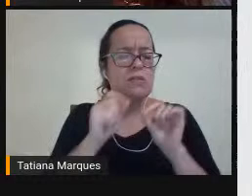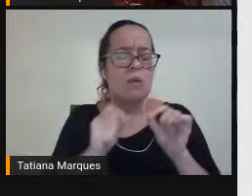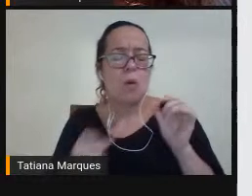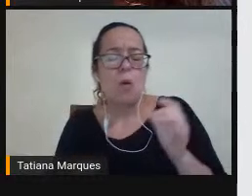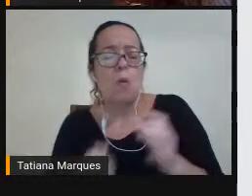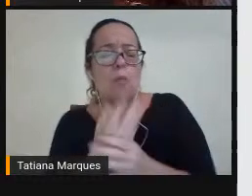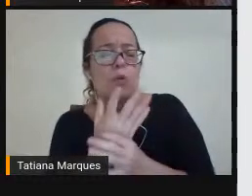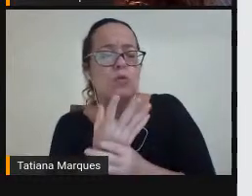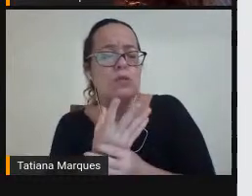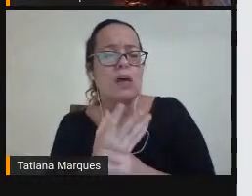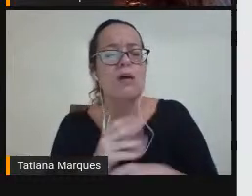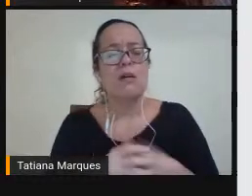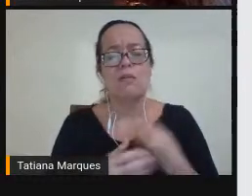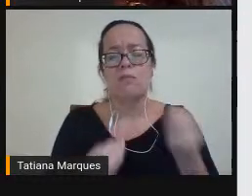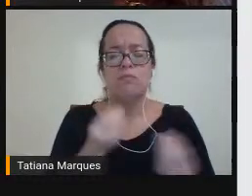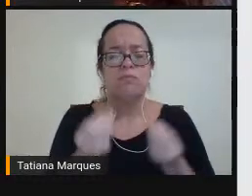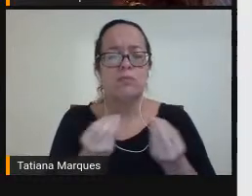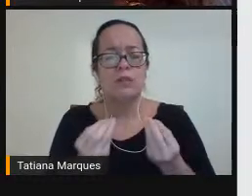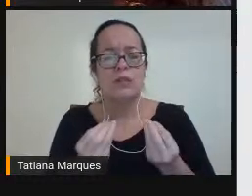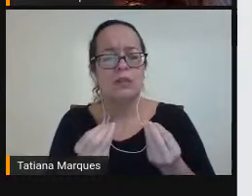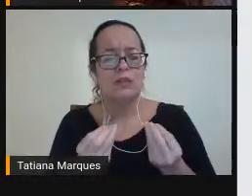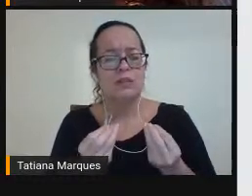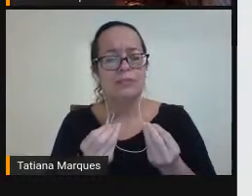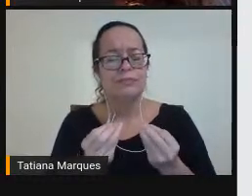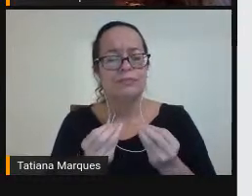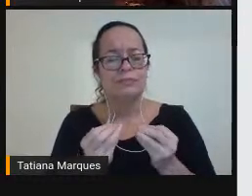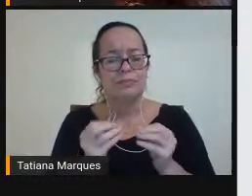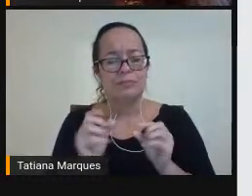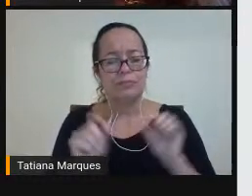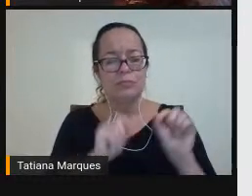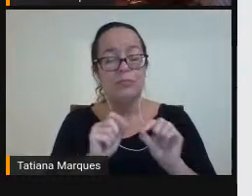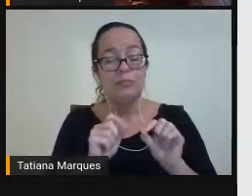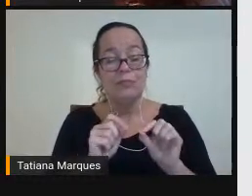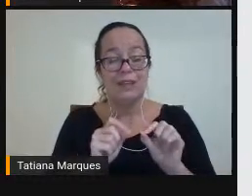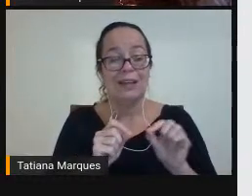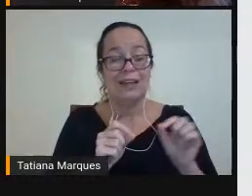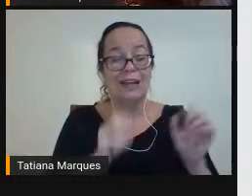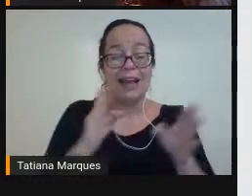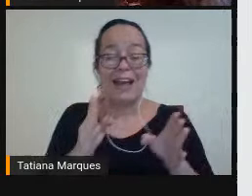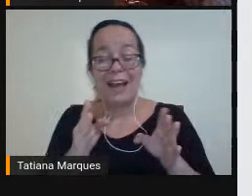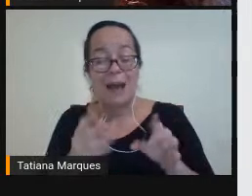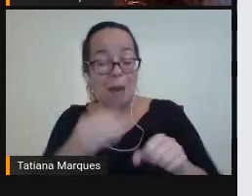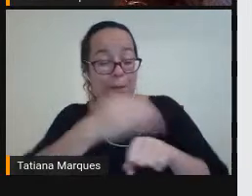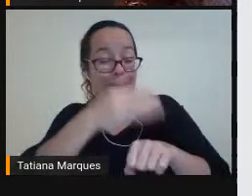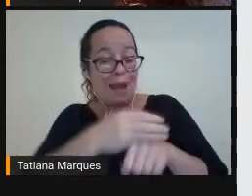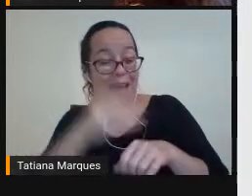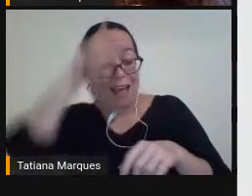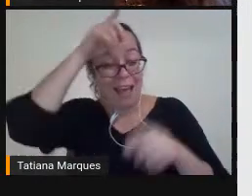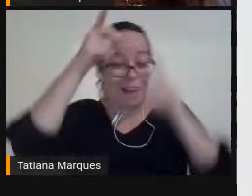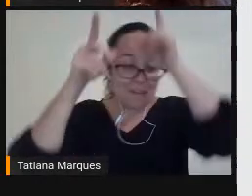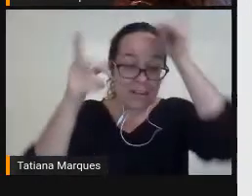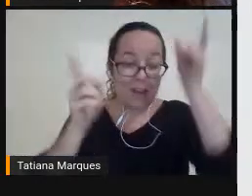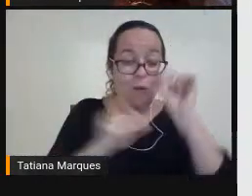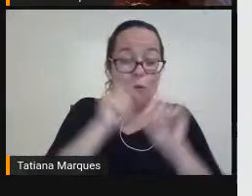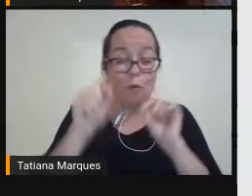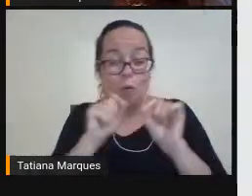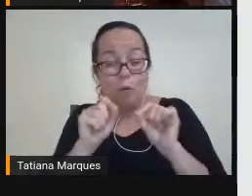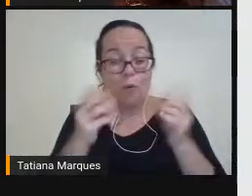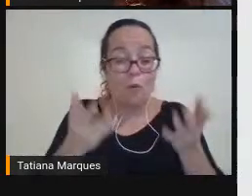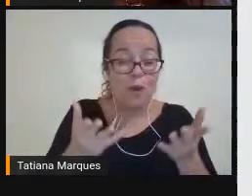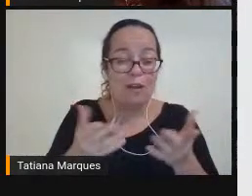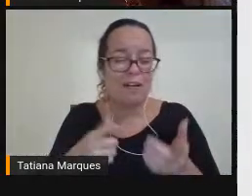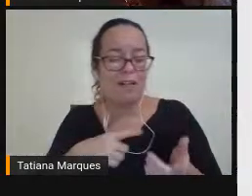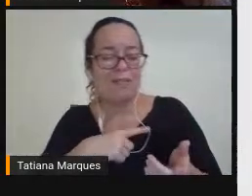Olha ali Pensa numa produção Olha só Episódio 1 Práticas inventivas Nossa abertura Então é